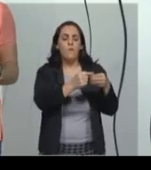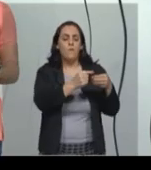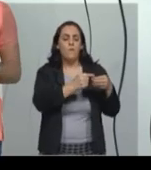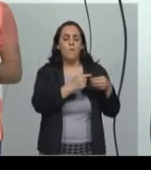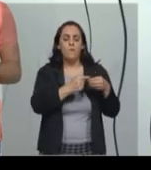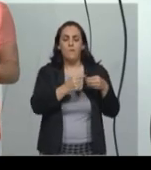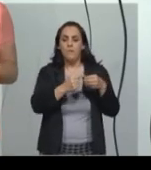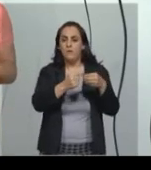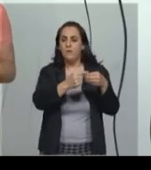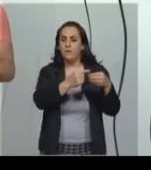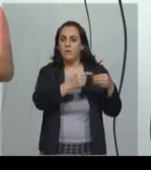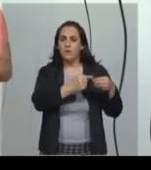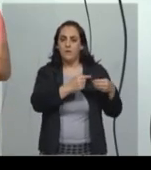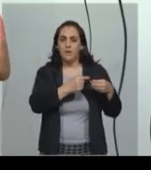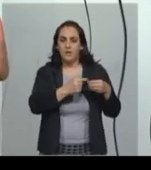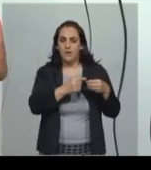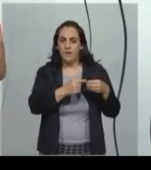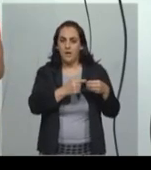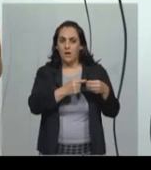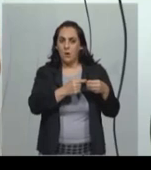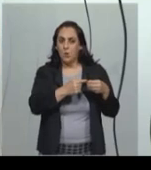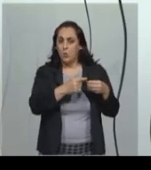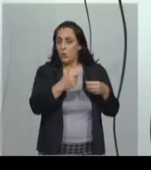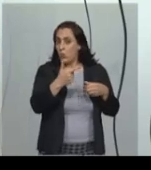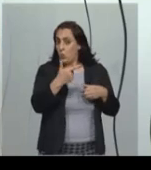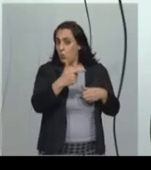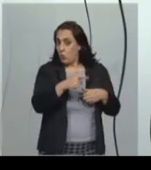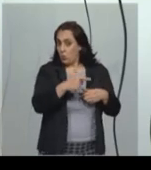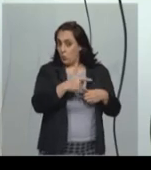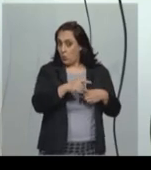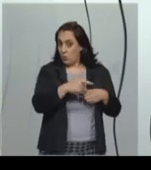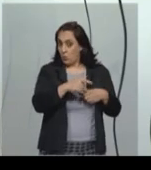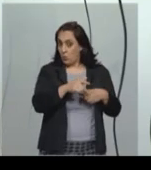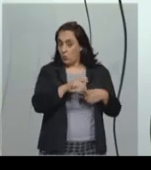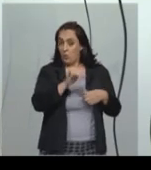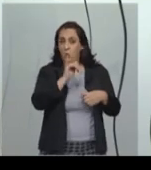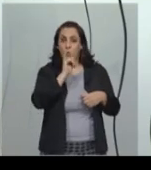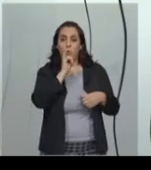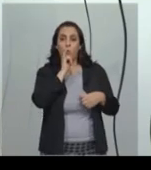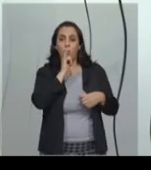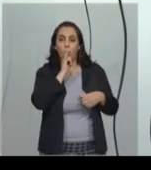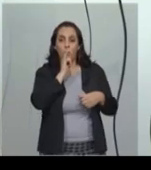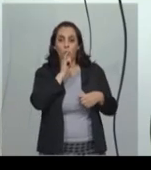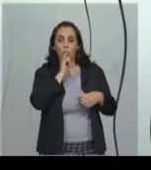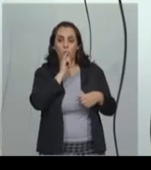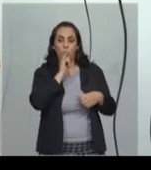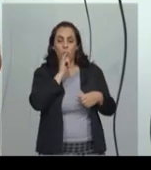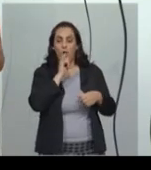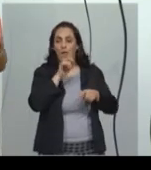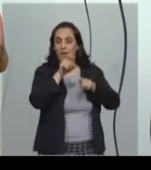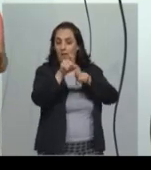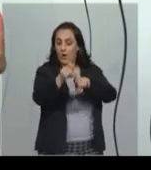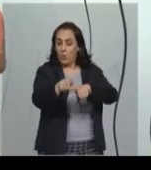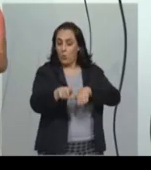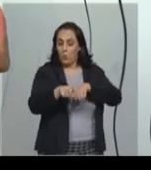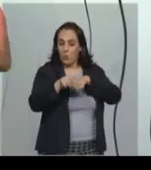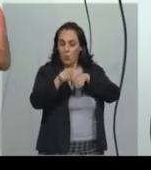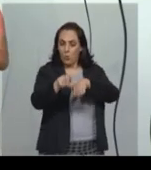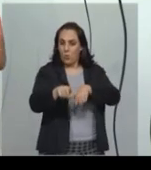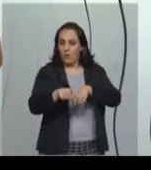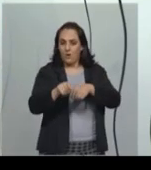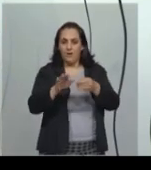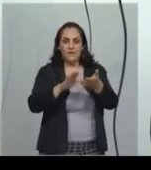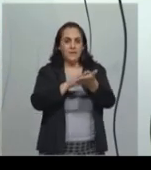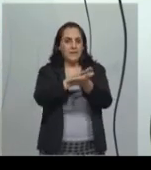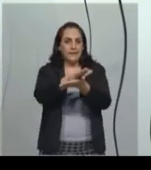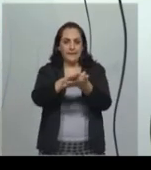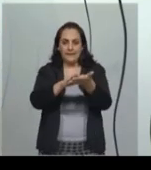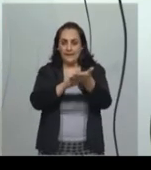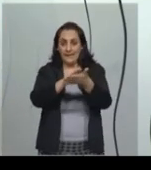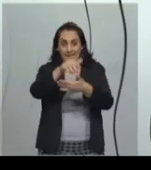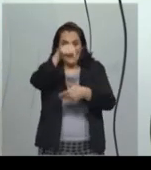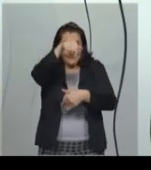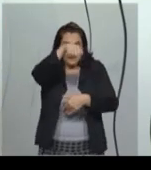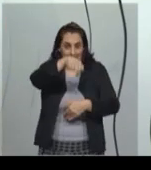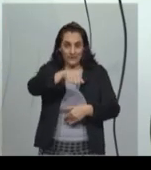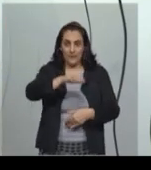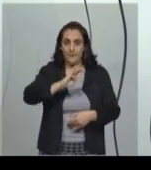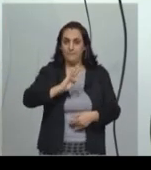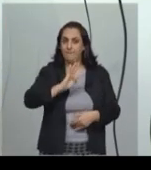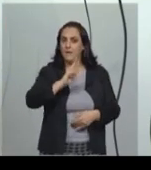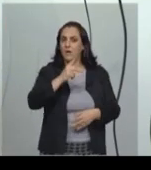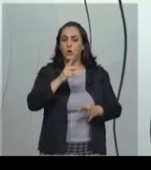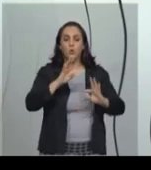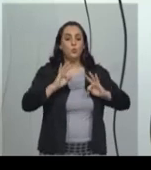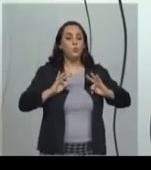zona rural, como, por exemplo, o município de Belo Horizonte, ele é totalmente urbano. E nós temos também